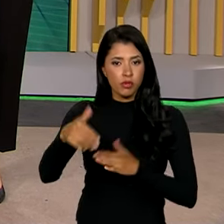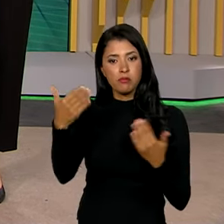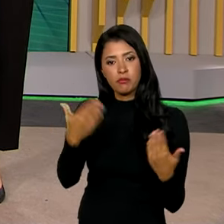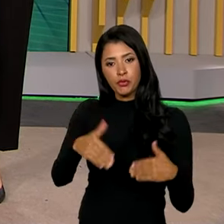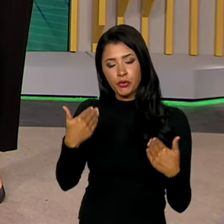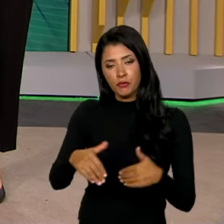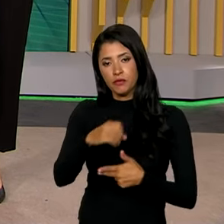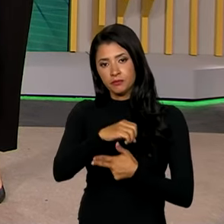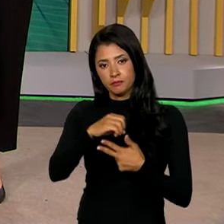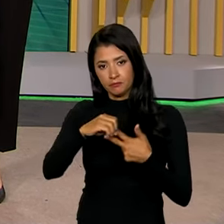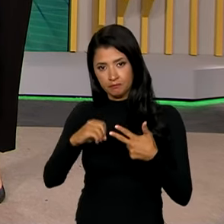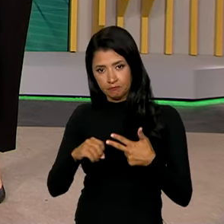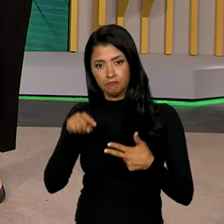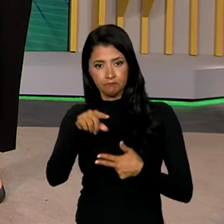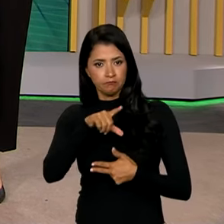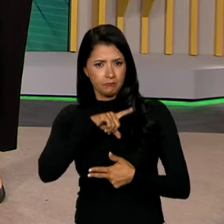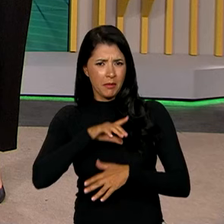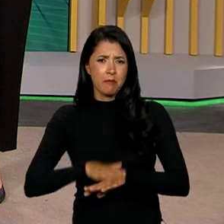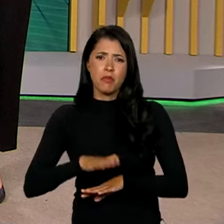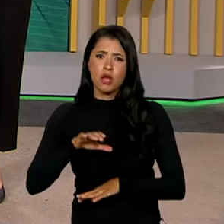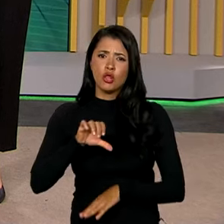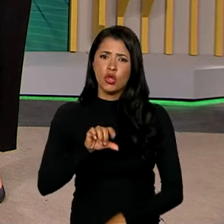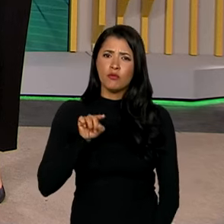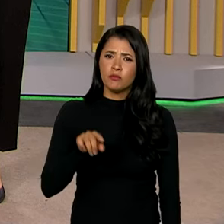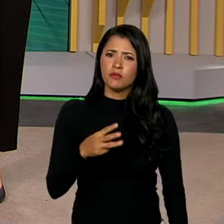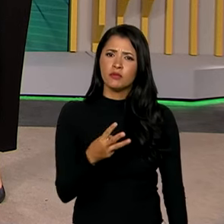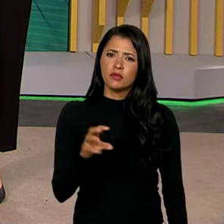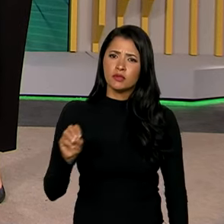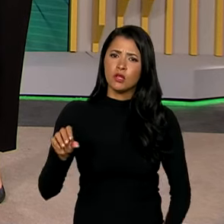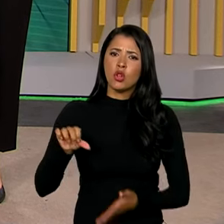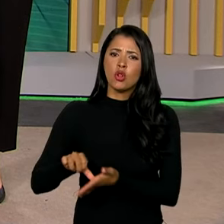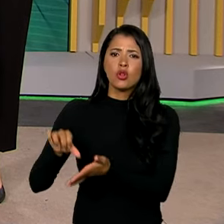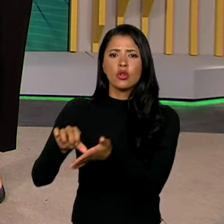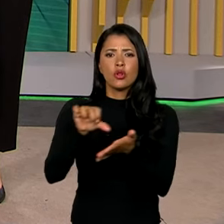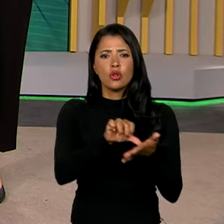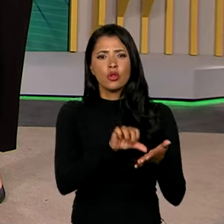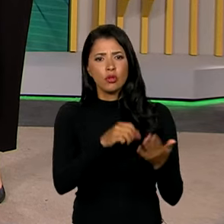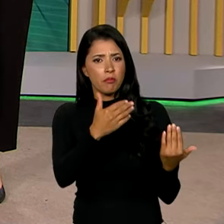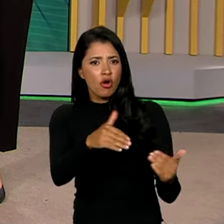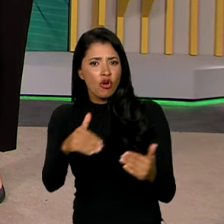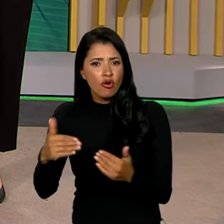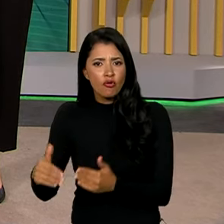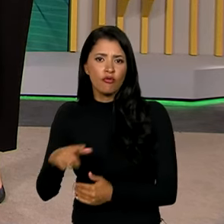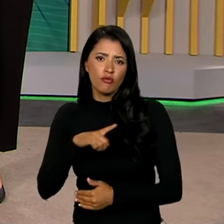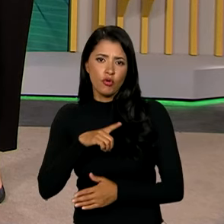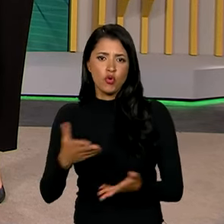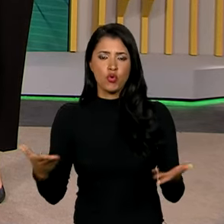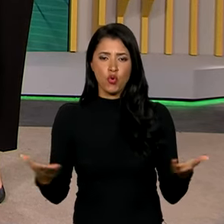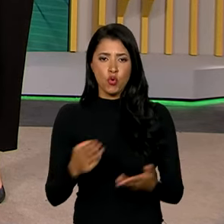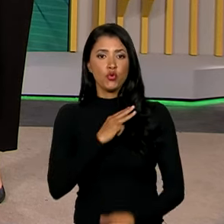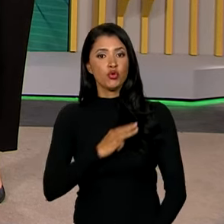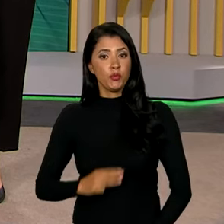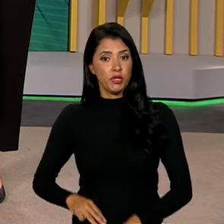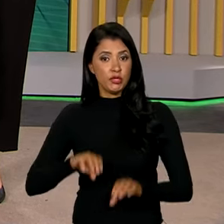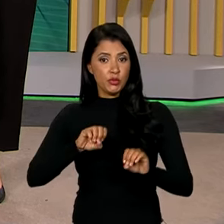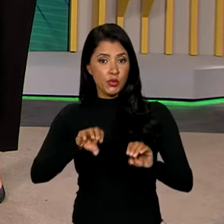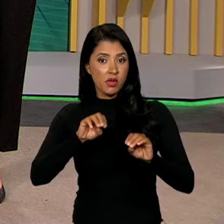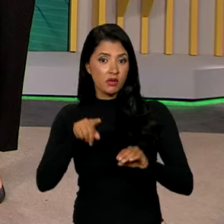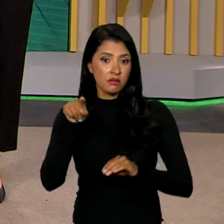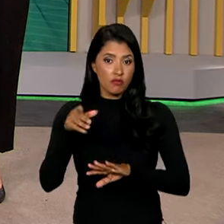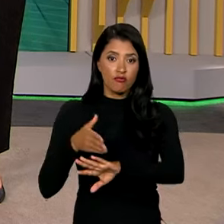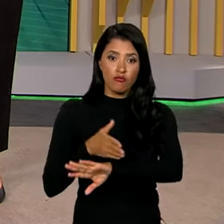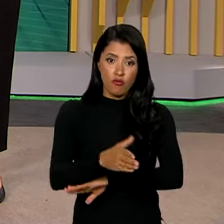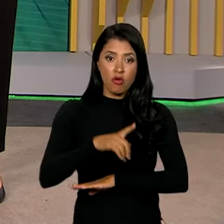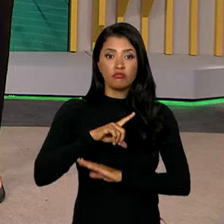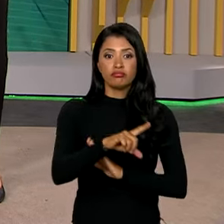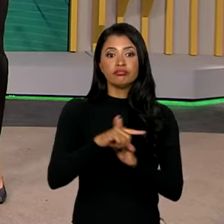Nacional do Ensino Médio. Foram mais de 9.300 locais de aplicação. E hoje, o ministro da Educação esteve no Palácio